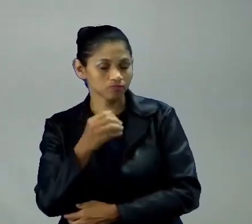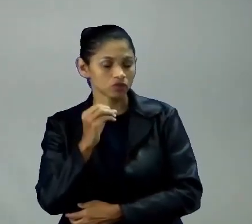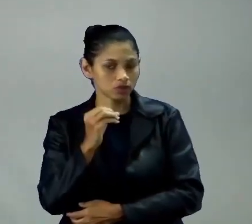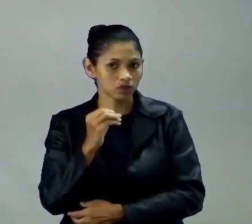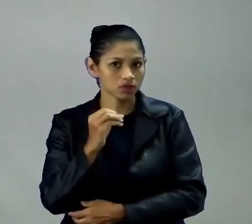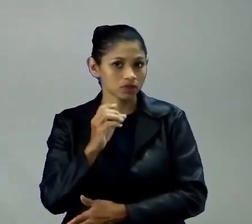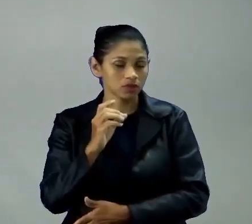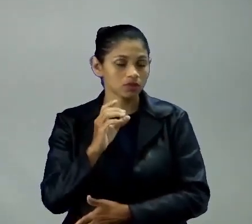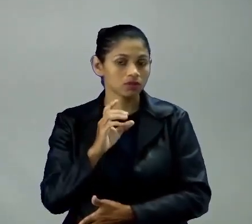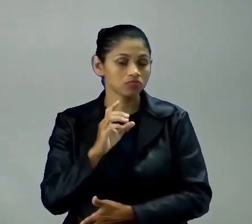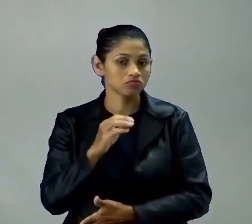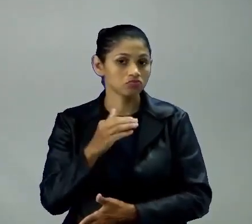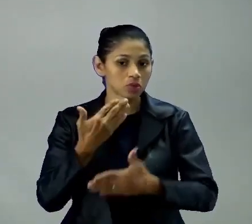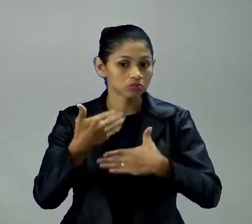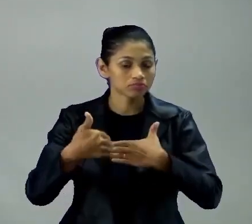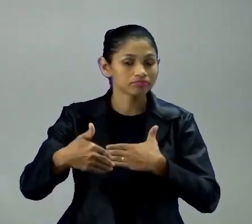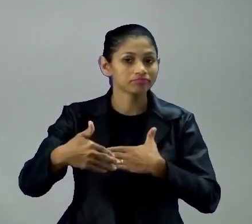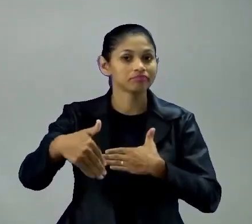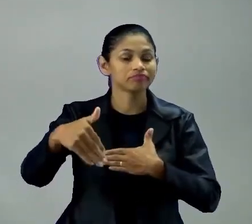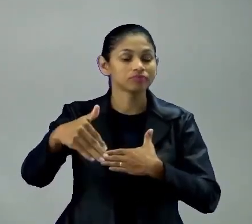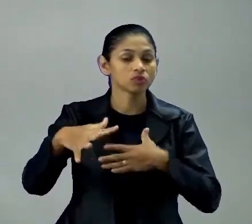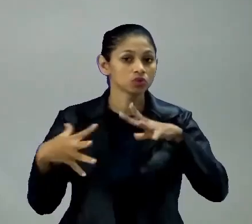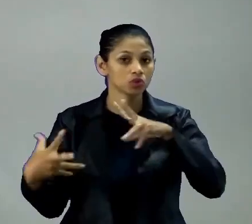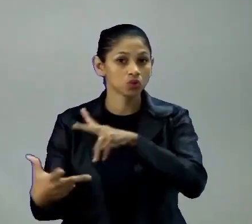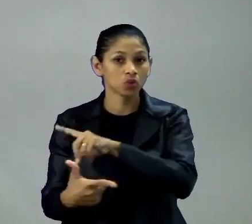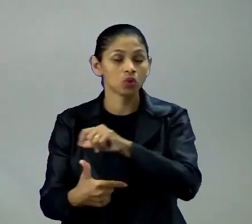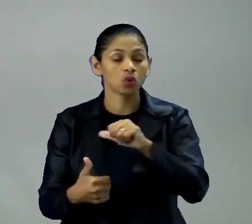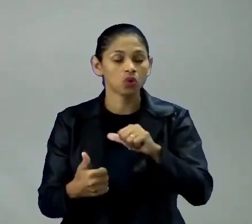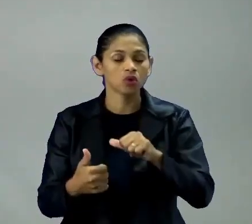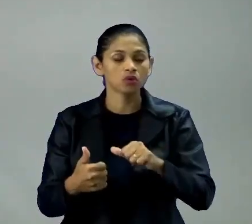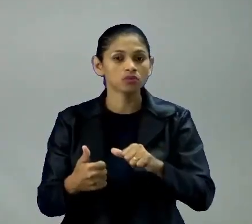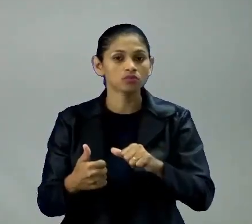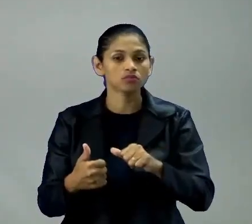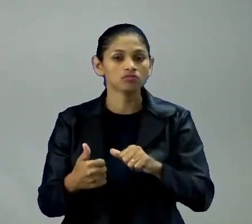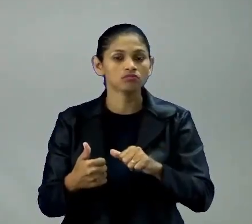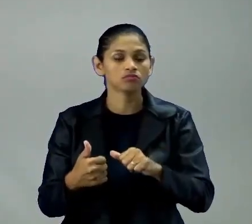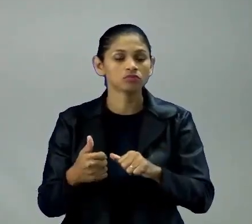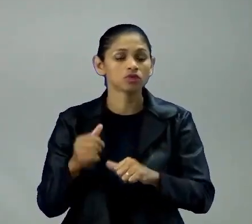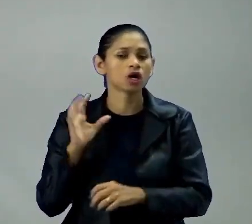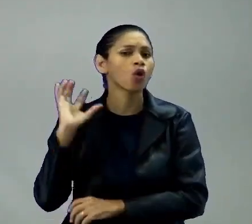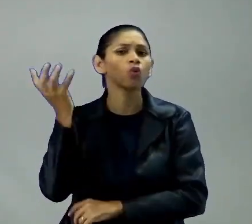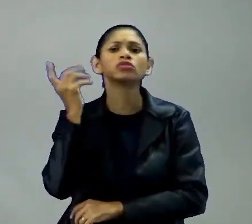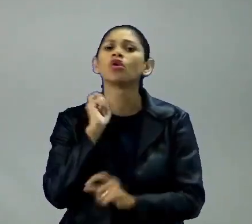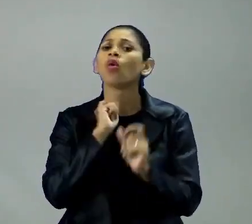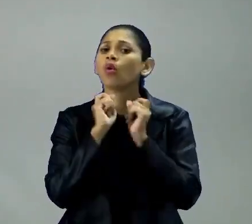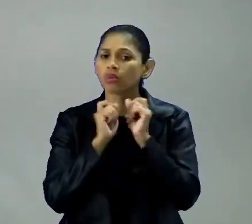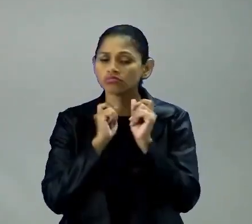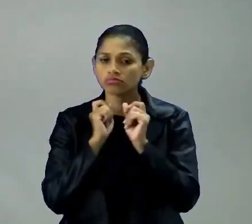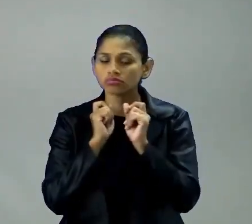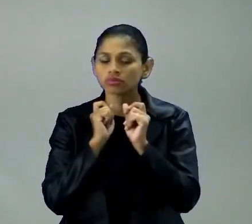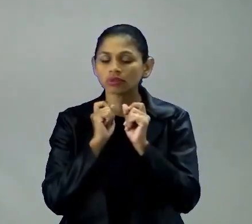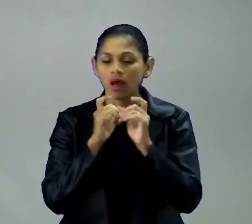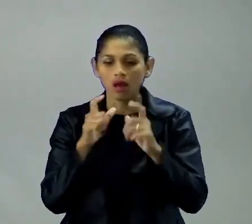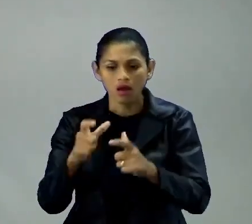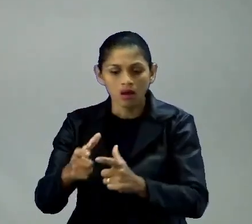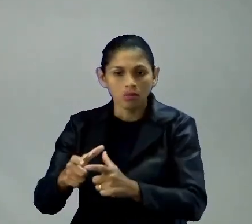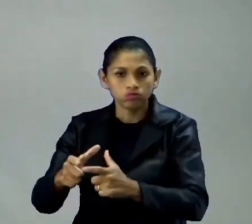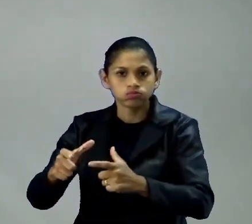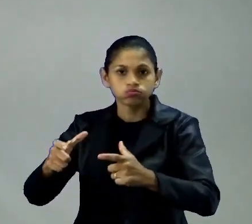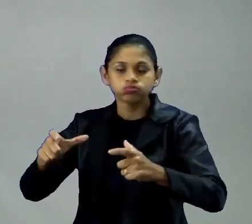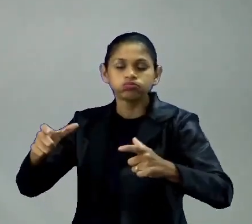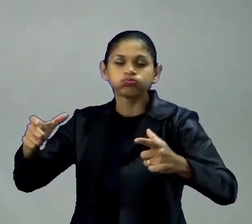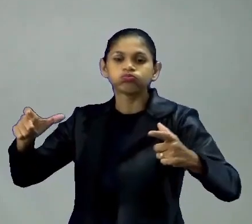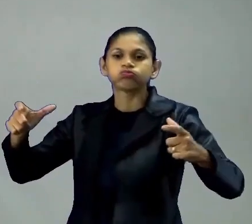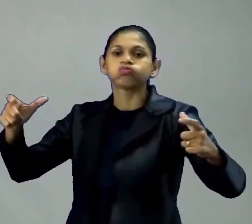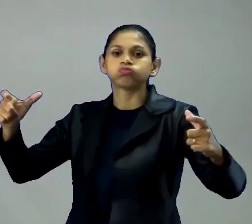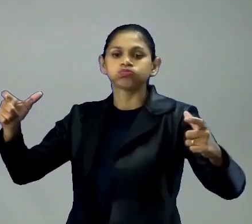2010, o mundo, ele se tornou, esse majoritariamente significa que a maior parte, né, do mundo se tornou